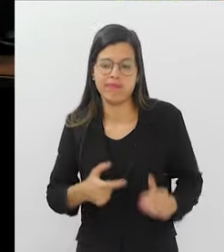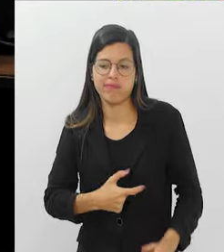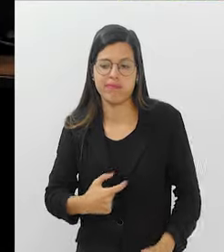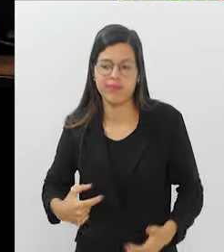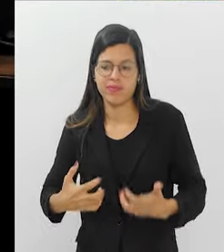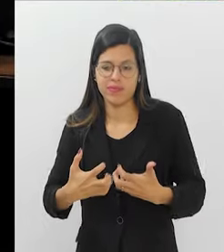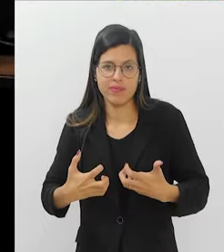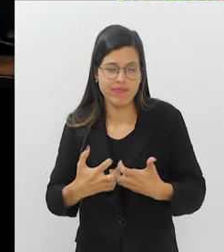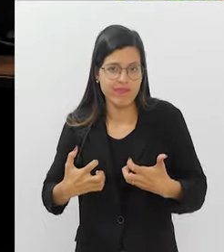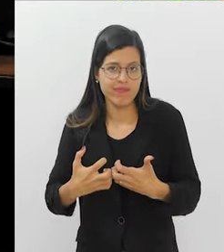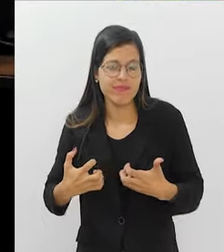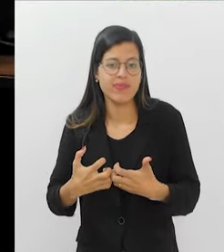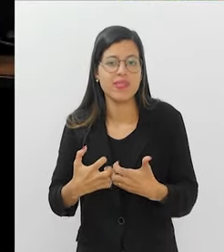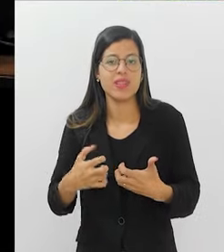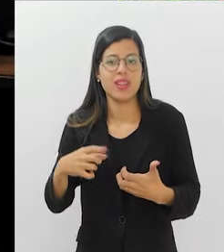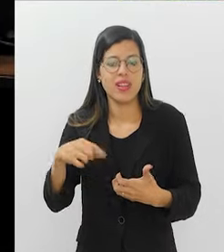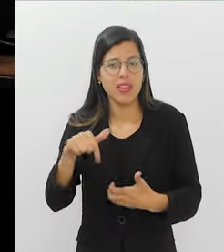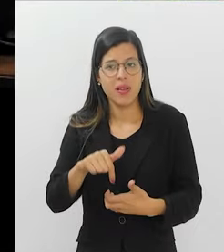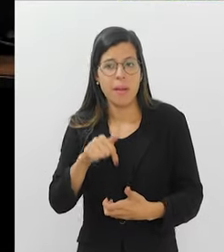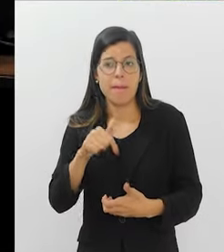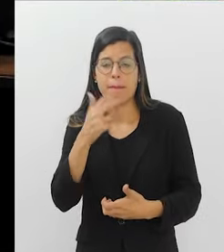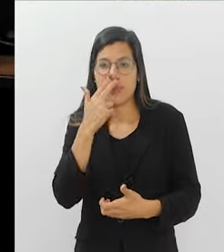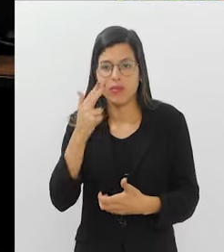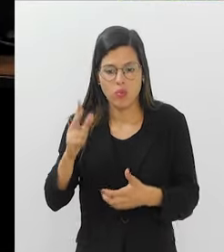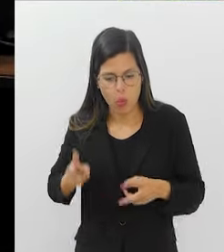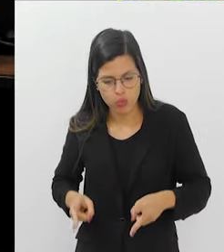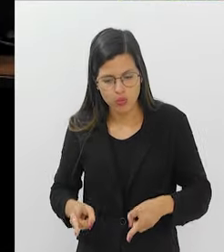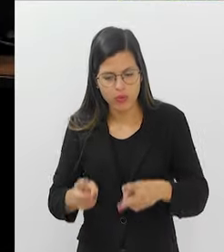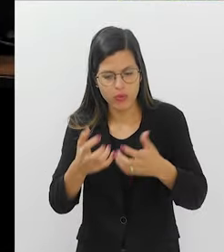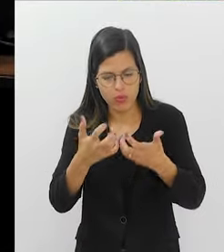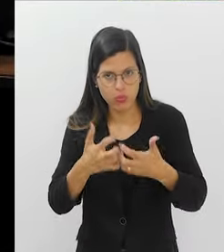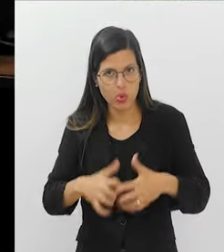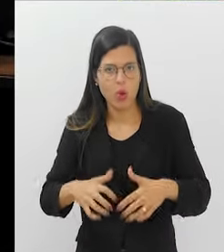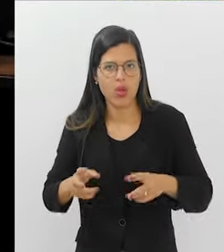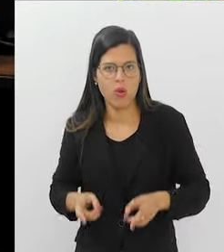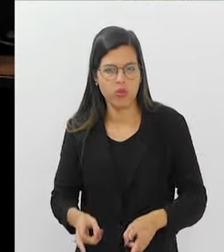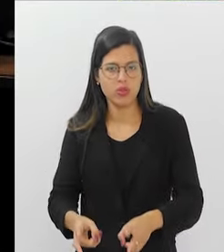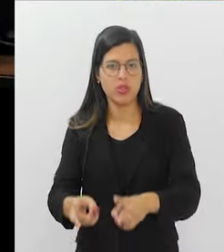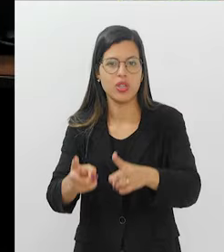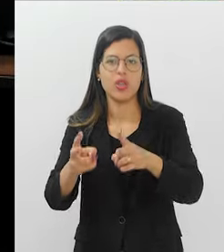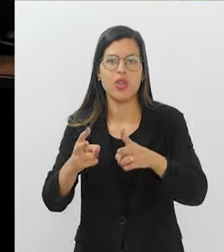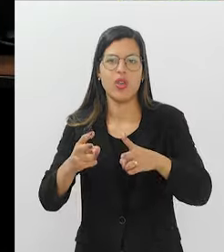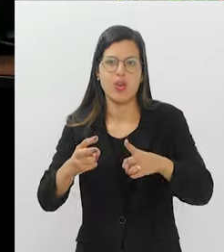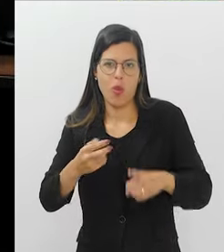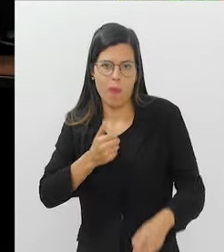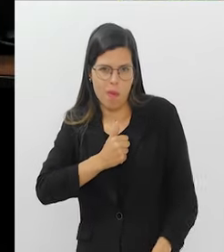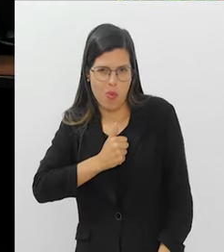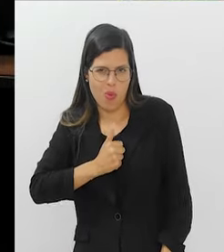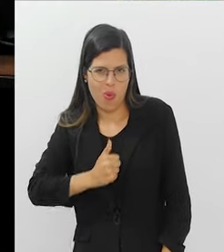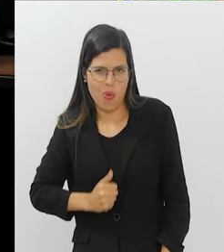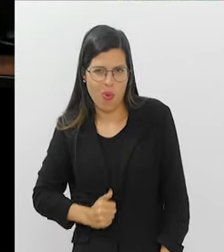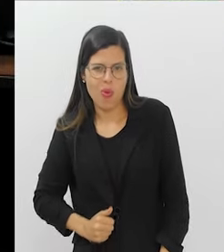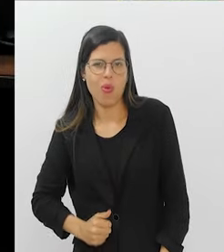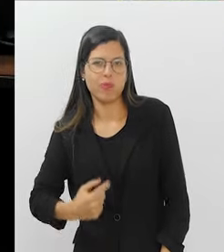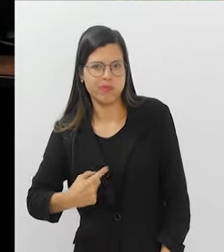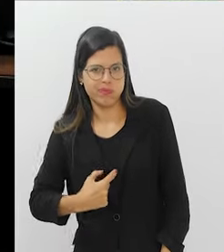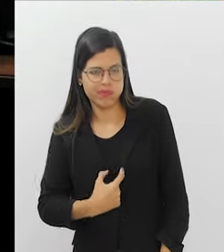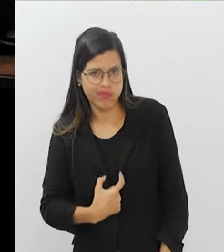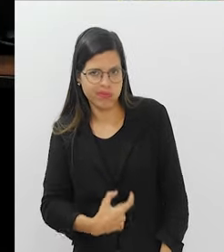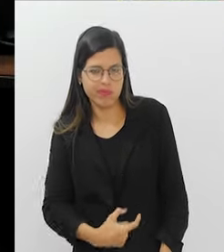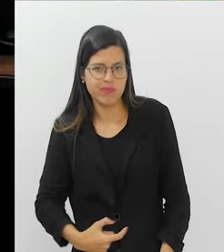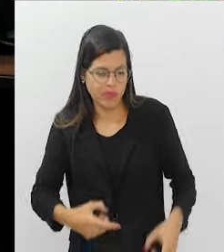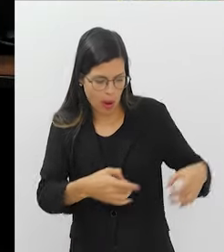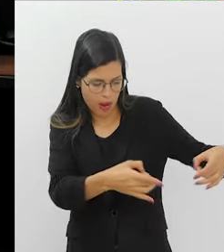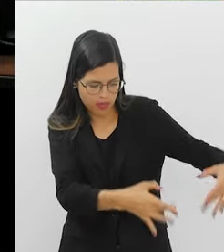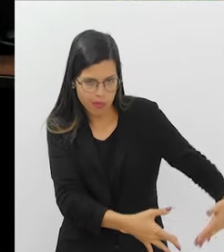certo? Ele funciona de uma maneira contínua para levar todas aquelas fezes, né? Que é aquele